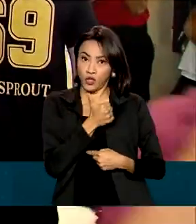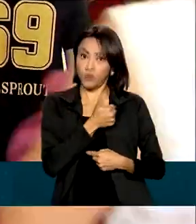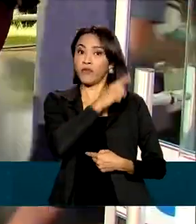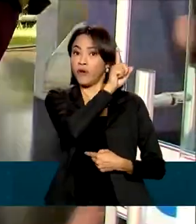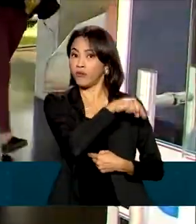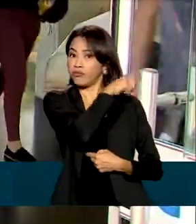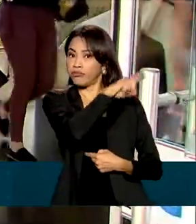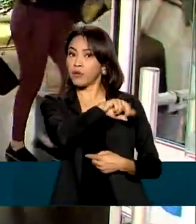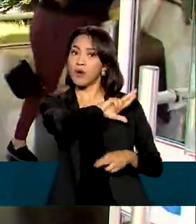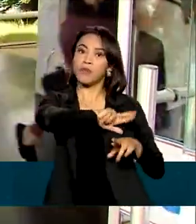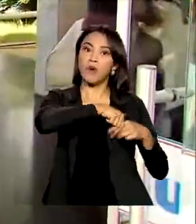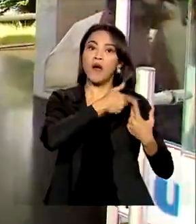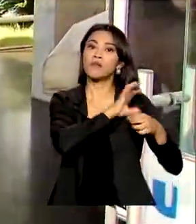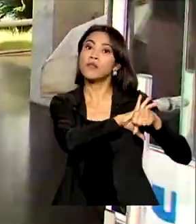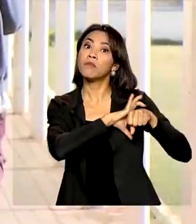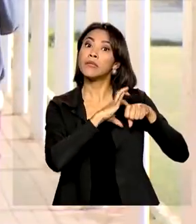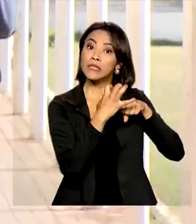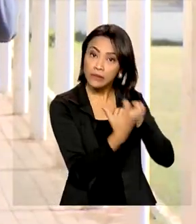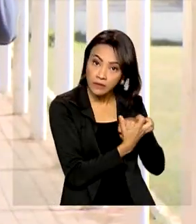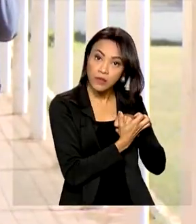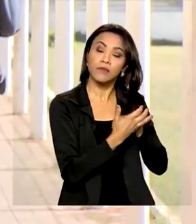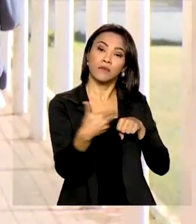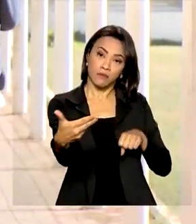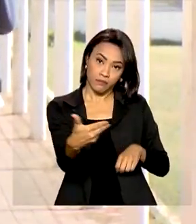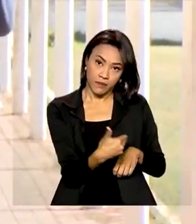adiada devido à pandemia da Covid-19.